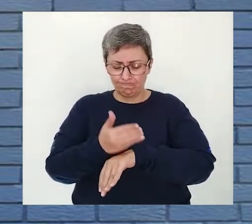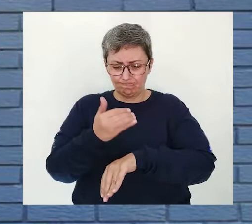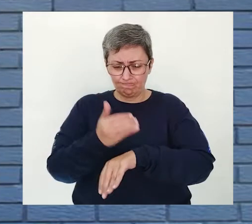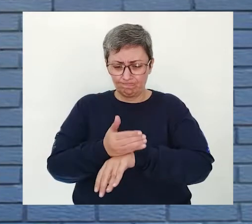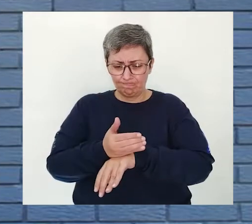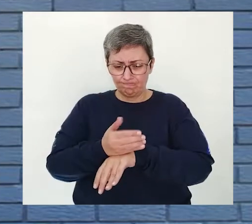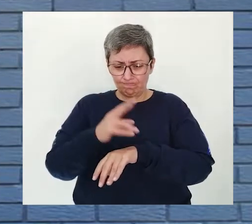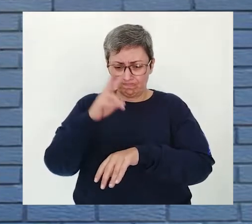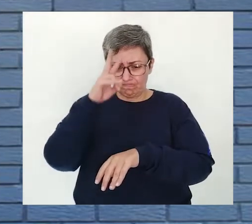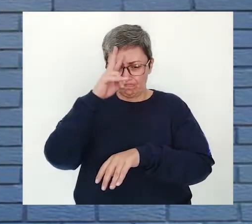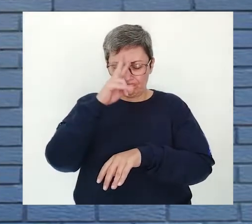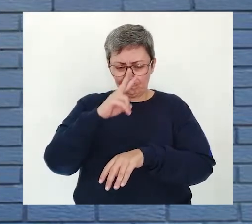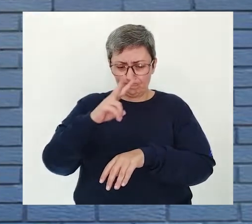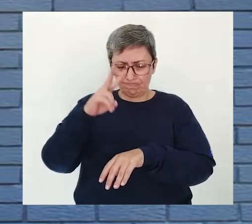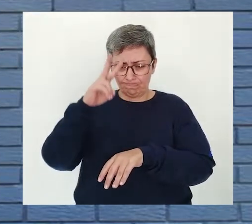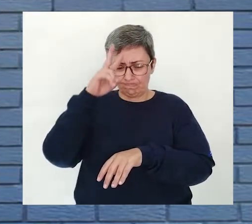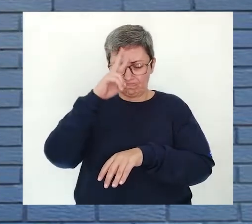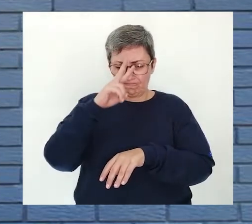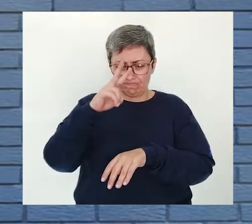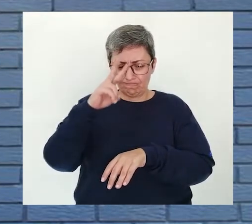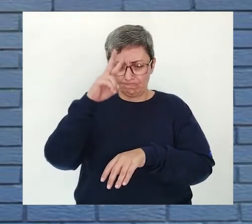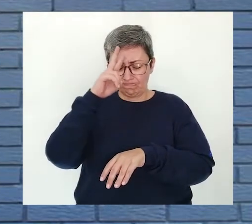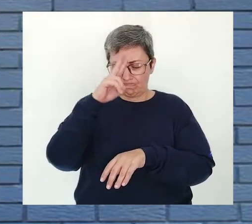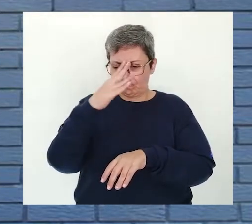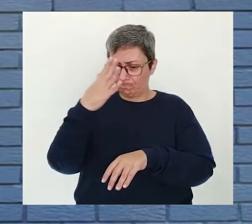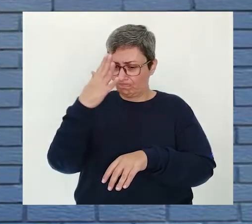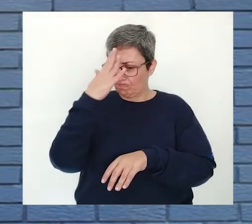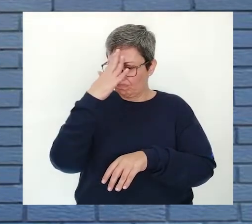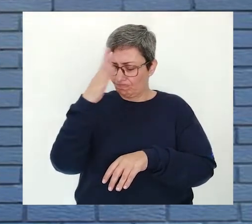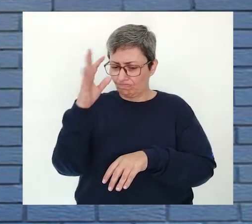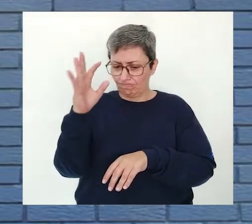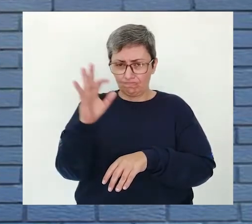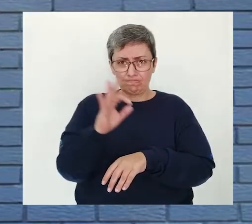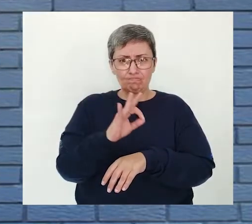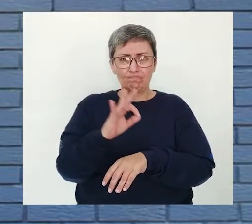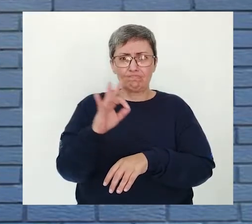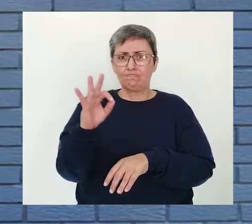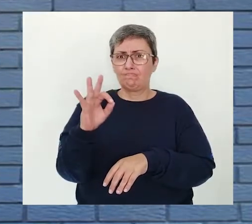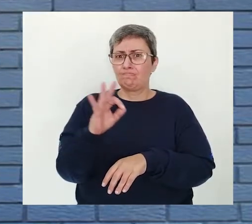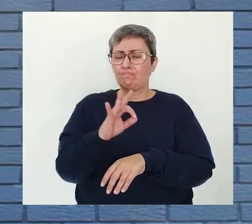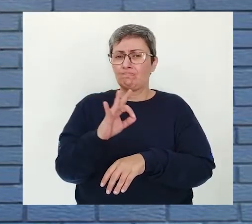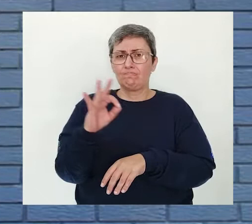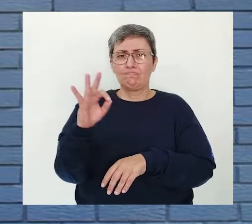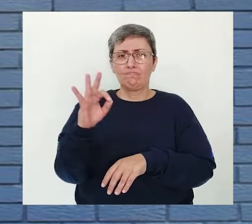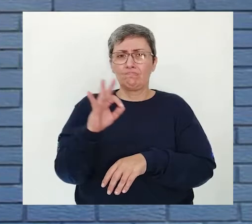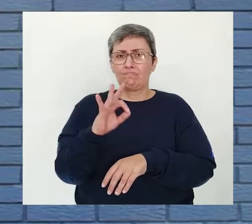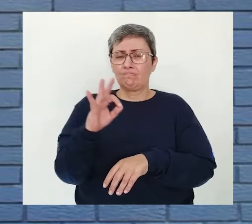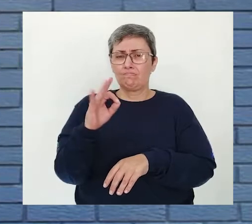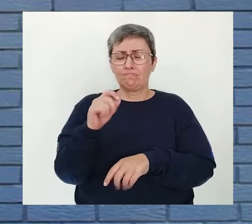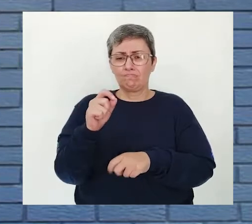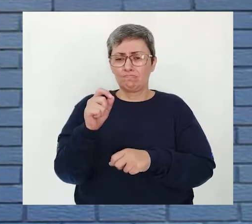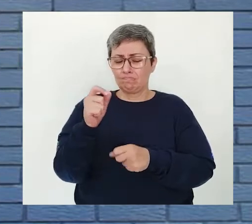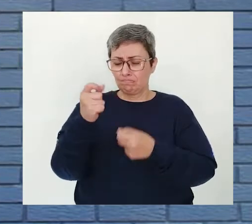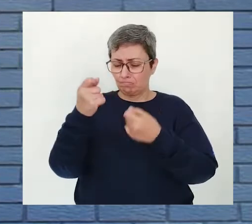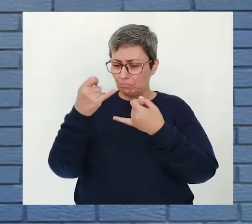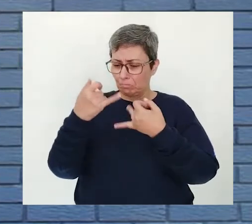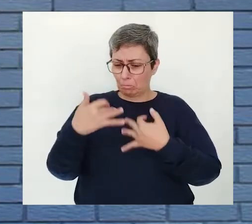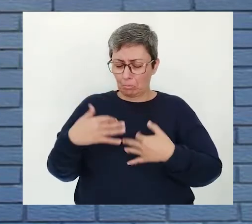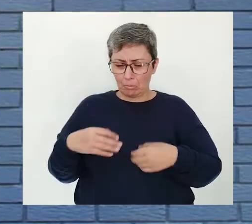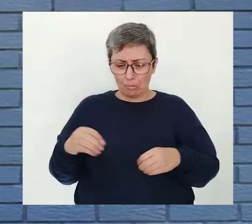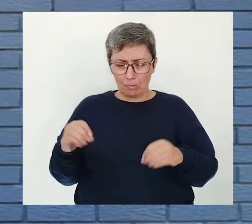Sem entendimento Sem explicação